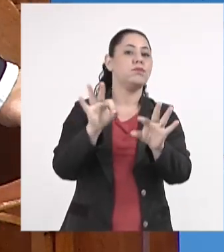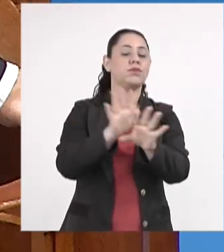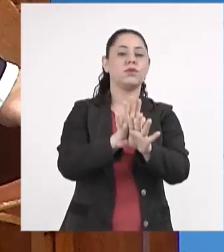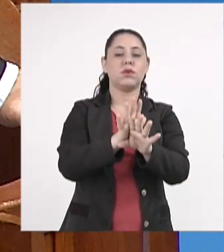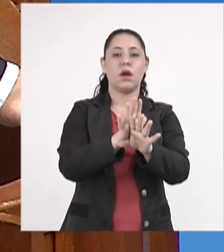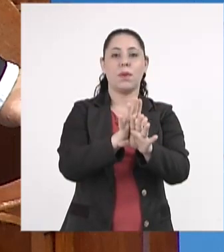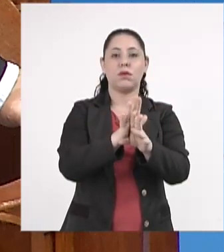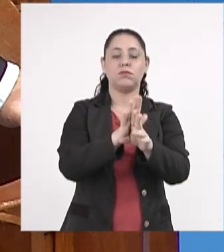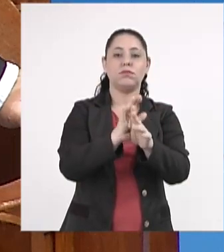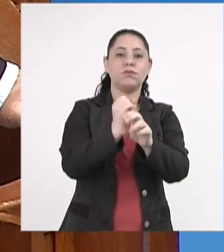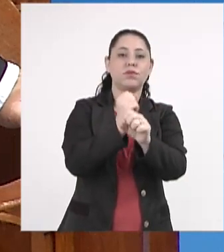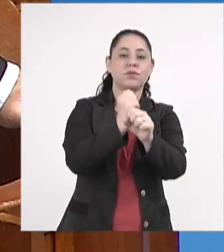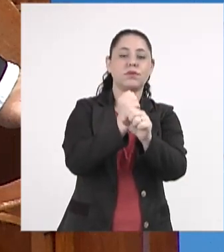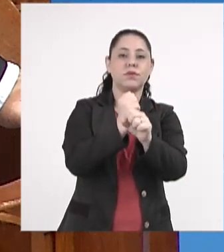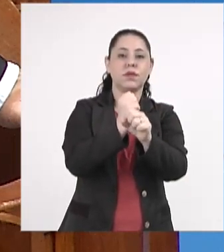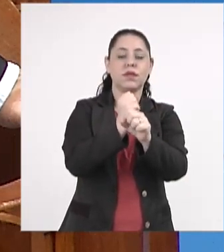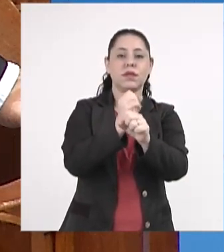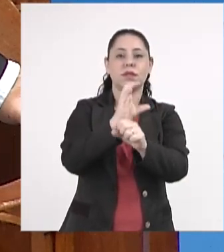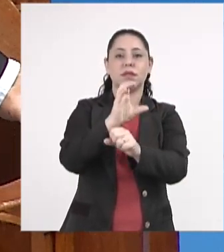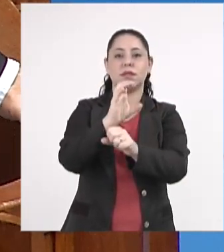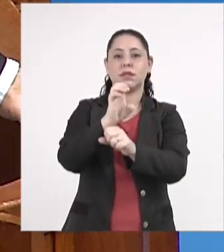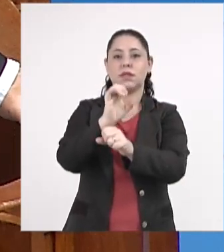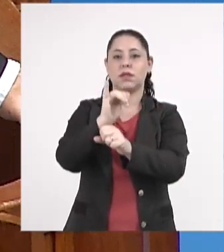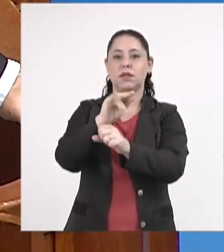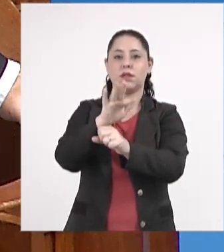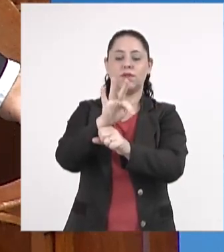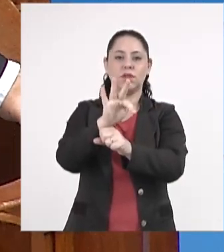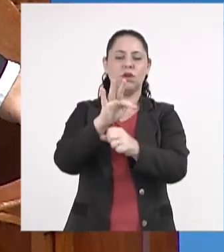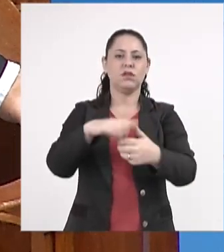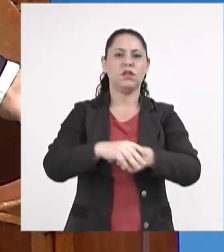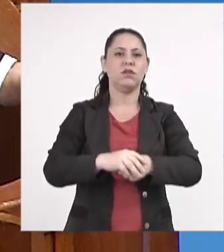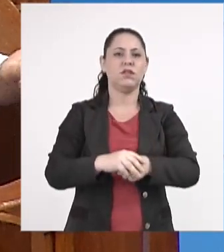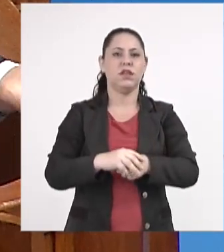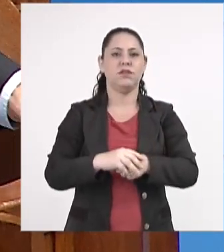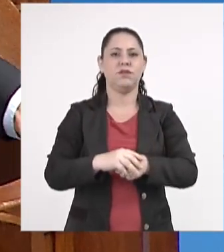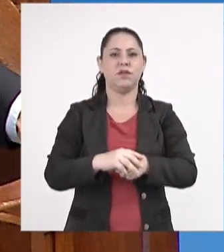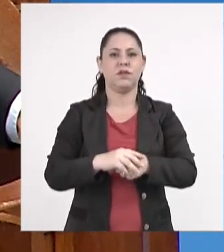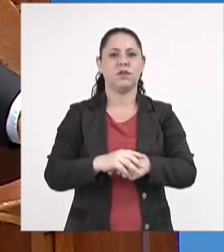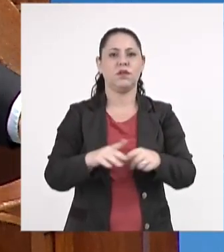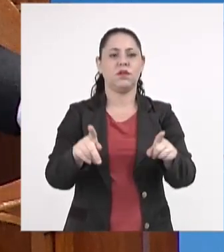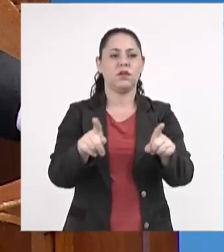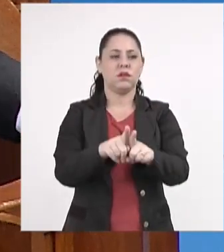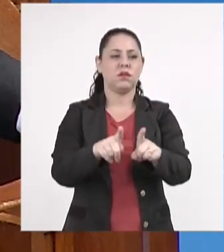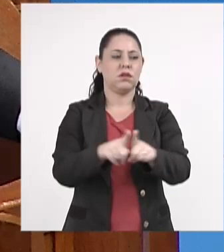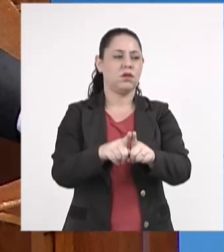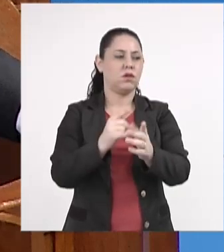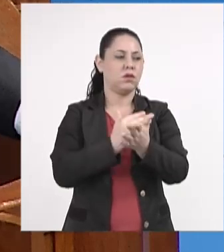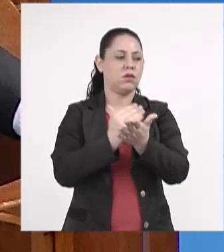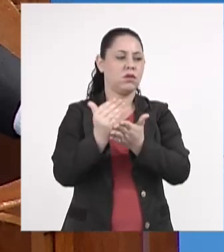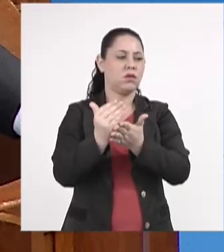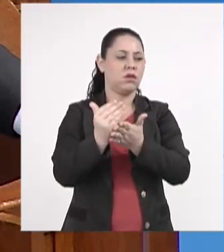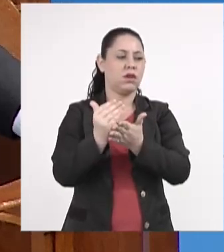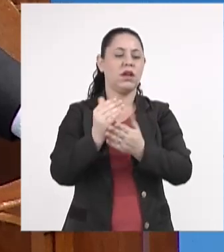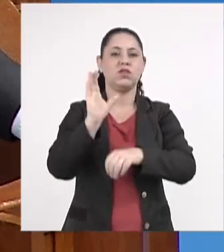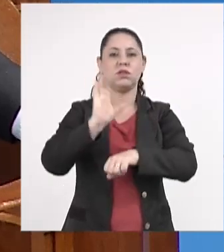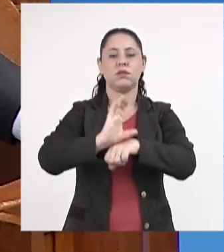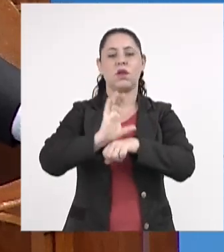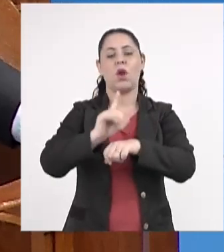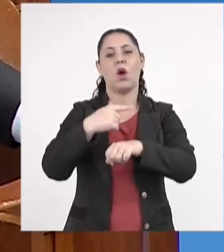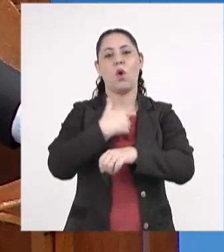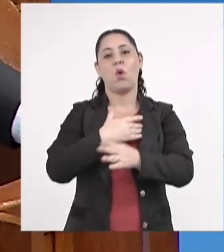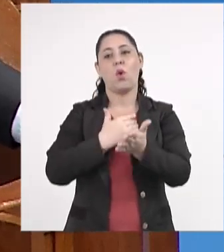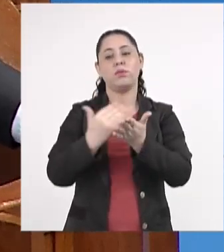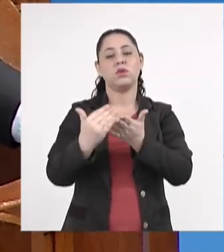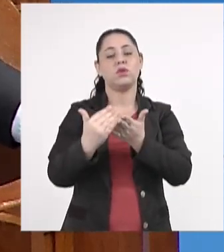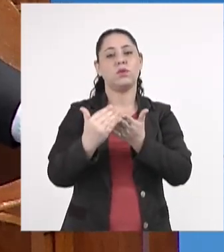10 CINFs aqui em Campo Grande que foram iniciados no governo da presidente